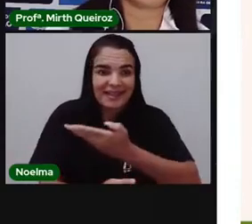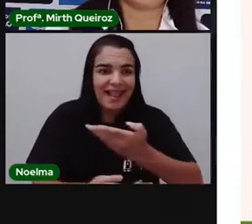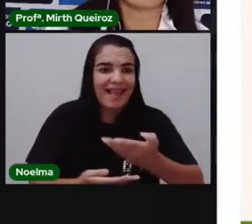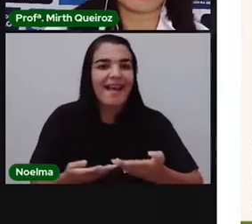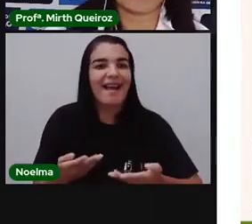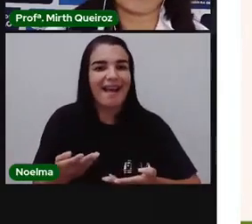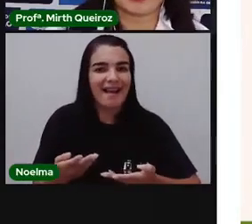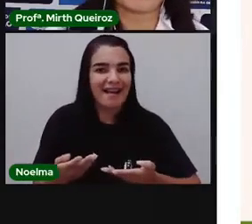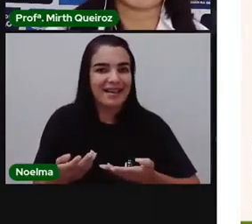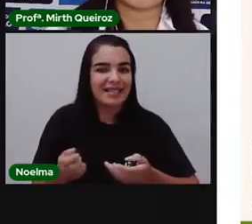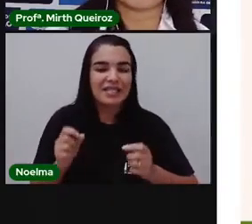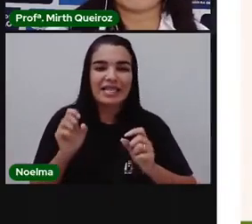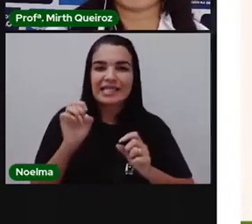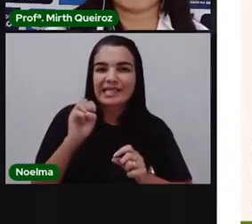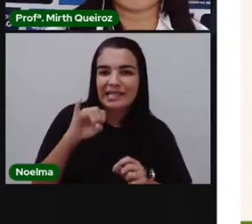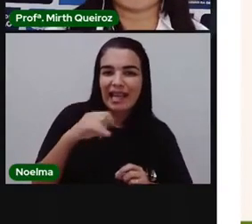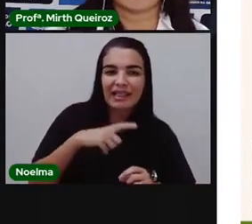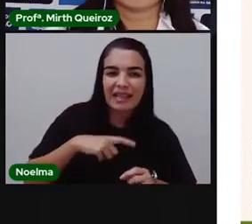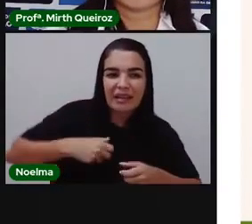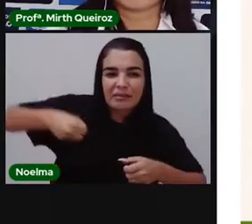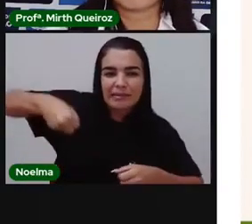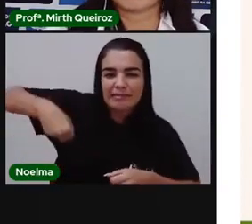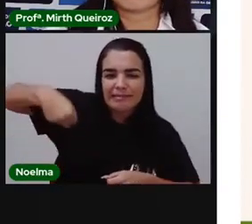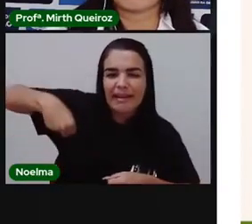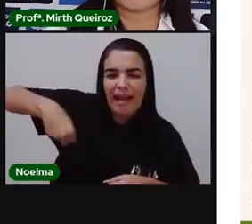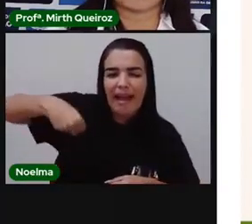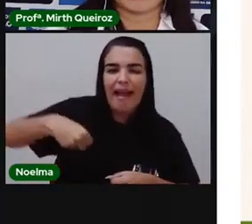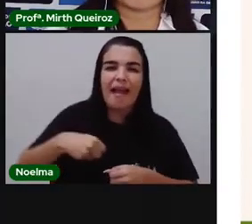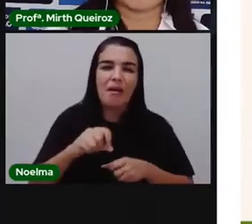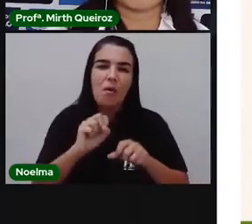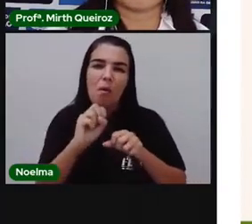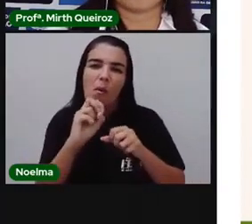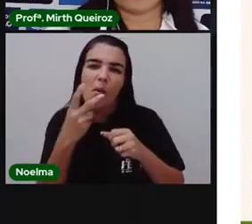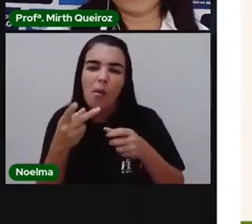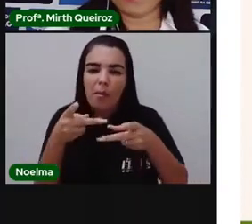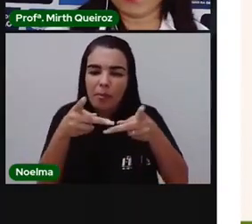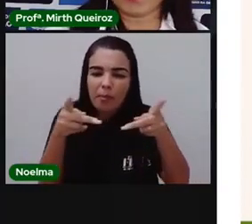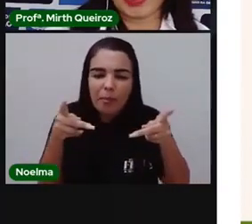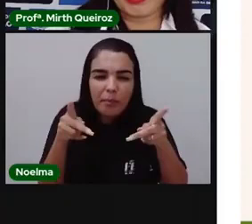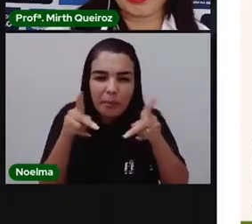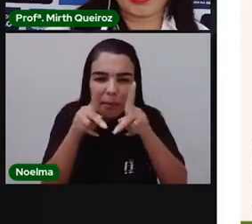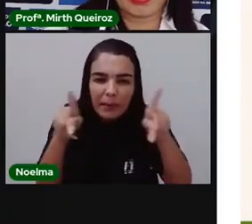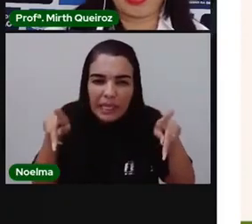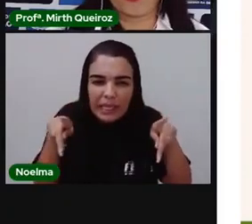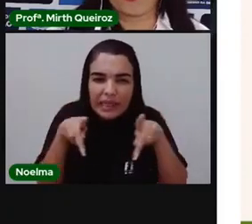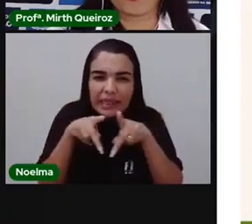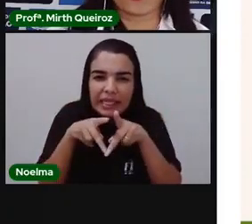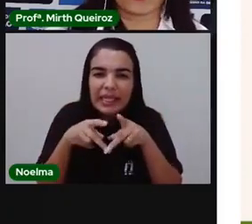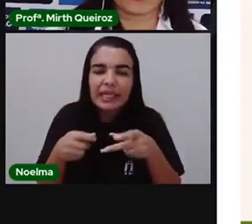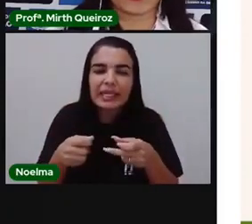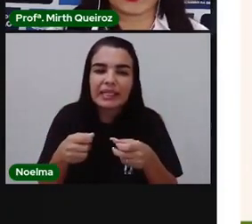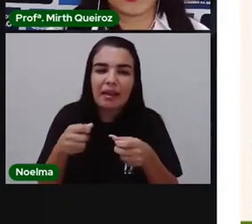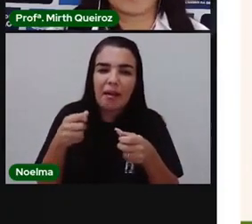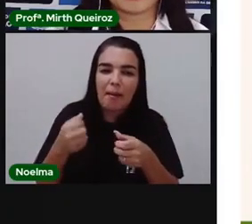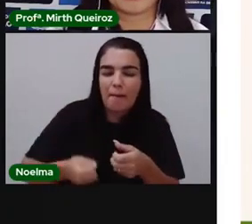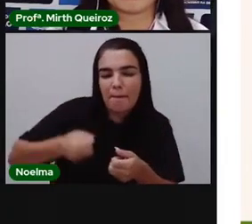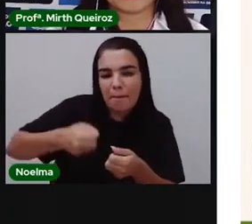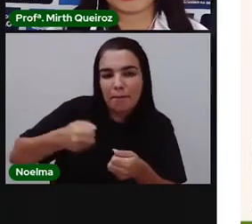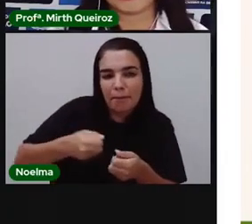o saco plástico, Até mesmo essas vasilhinhas de plástico, gente ter alguns